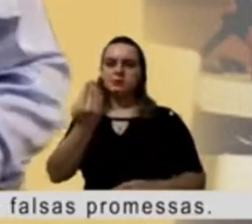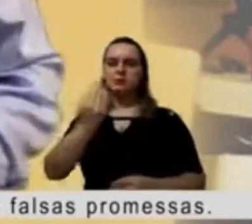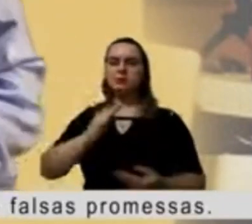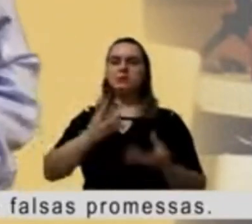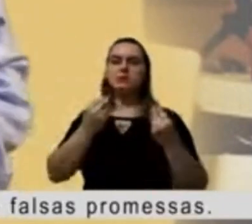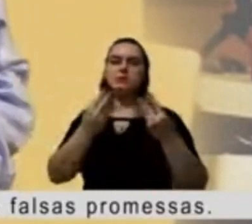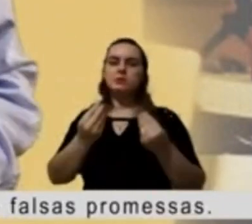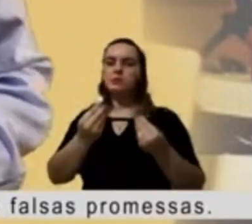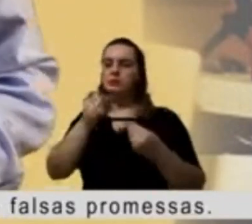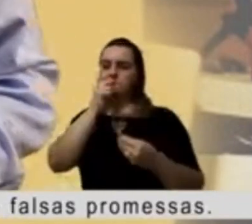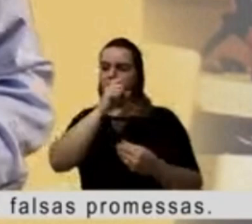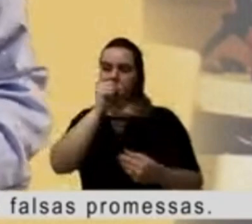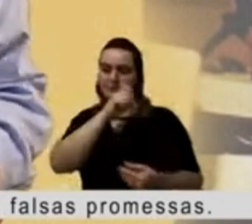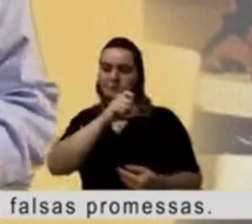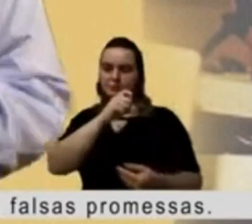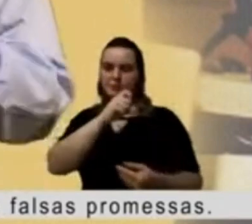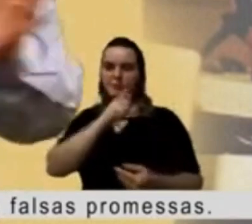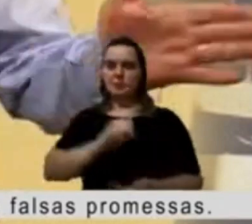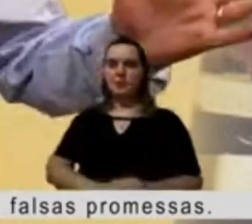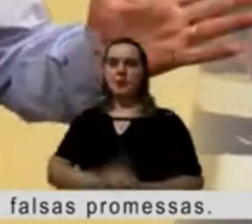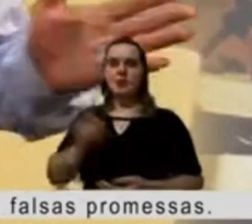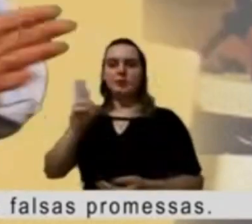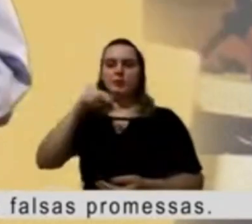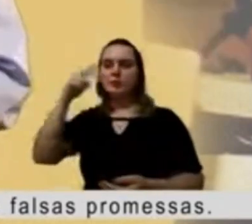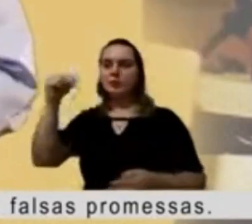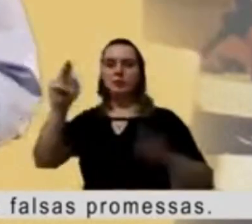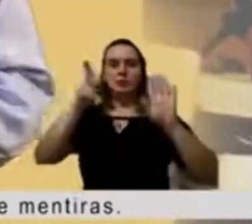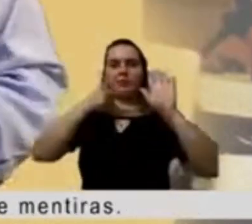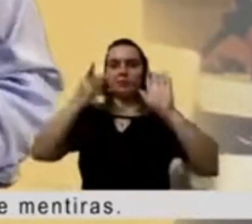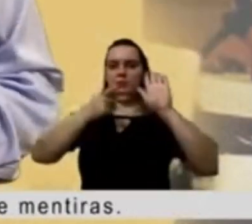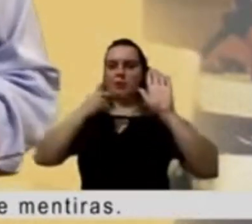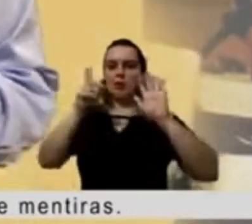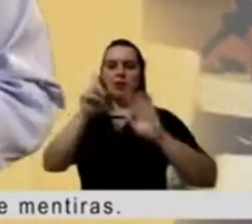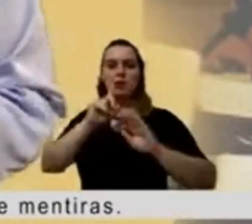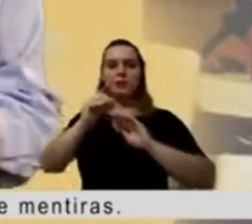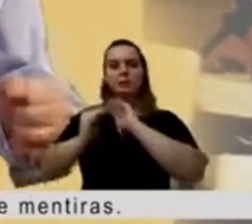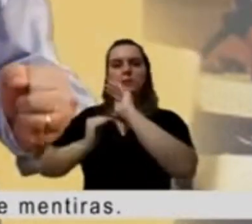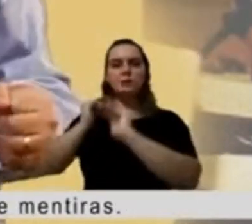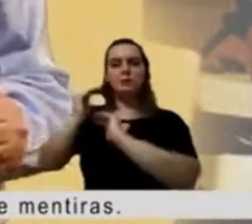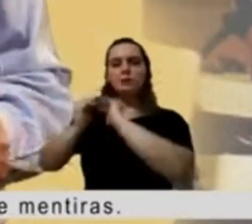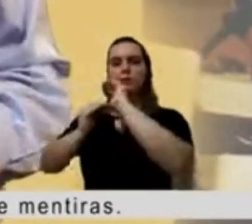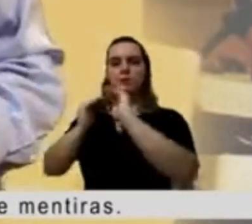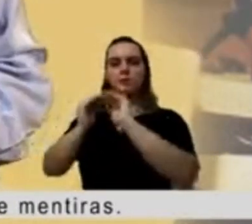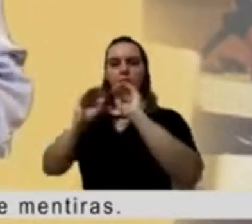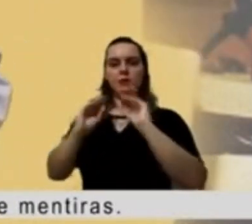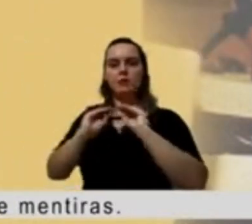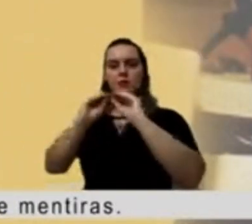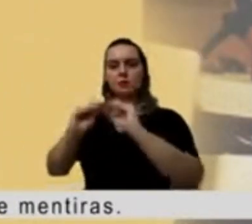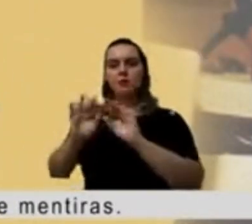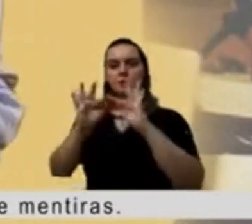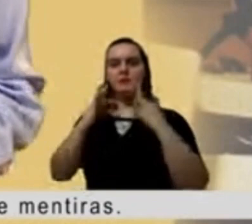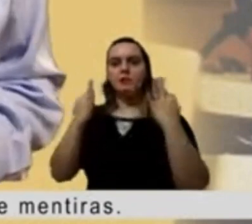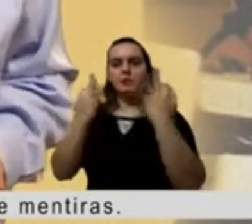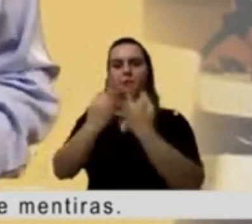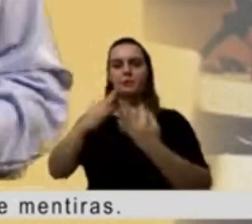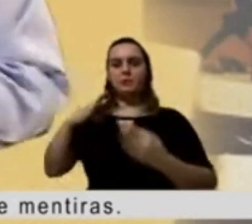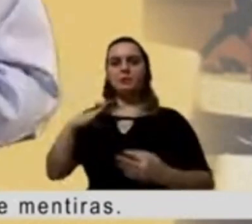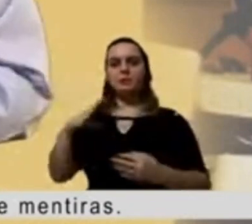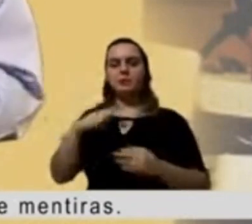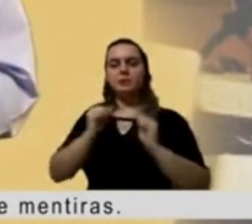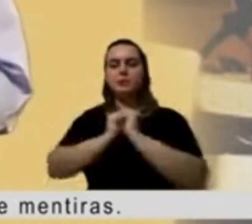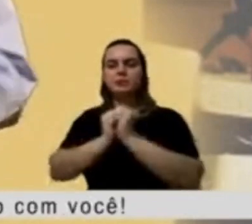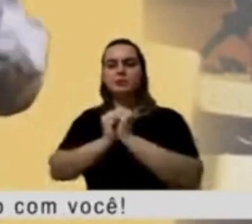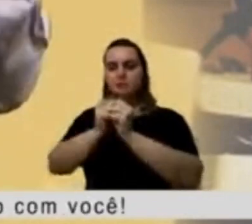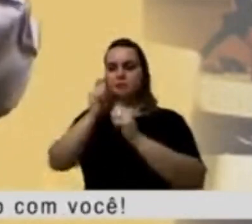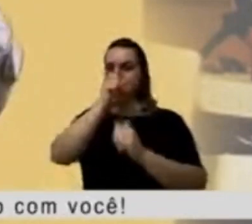enganada, com mentiras, maquiagens e falsas promessas. Não se constrói uma família, uma cidade? Ensina